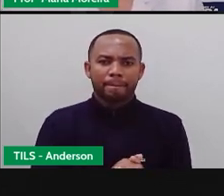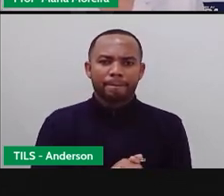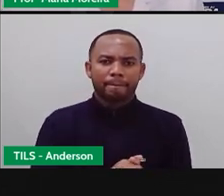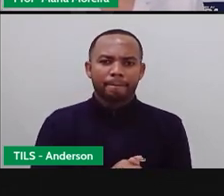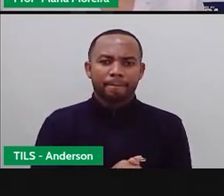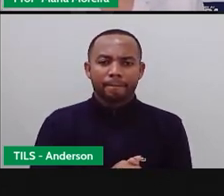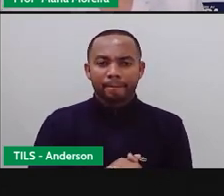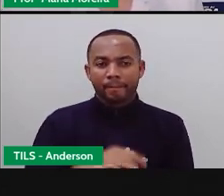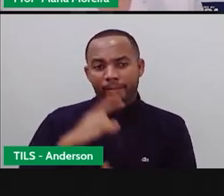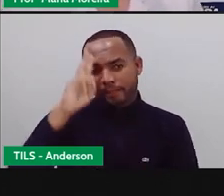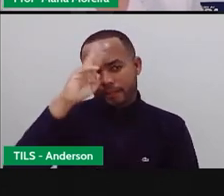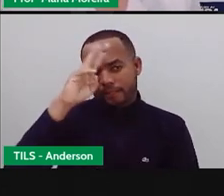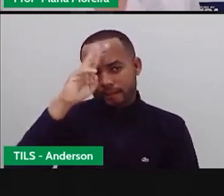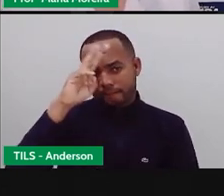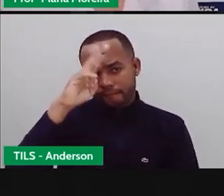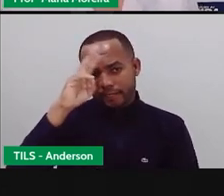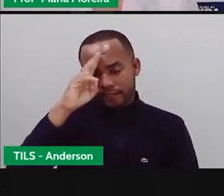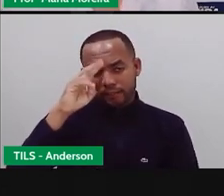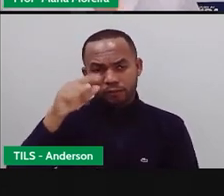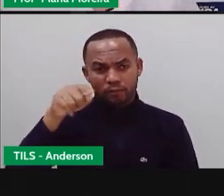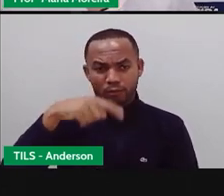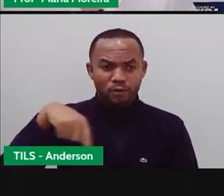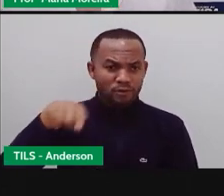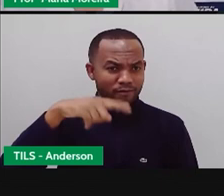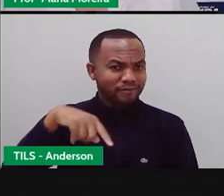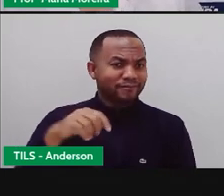isso, mas lembrando que a comemoração foi nossa aqui.